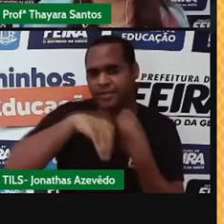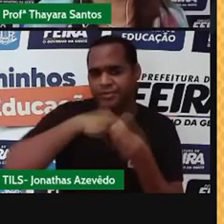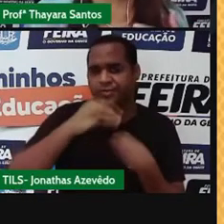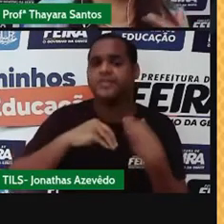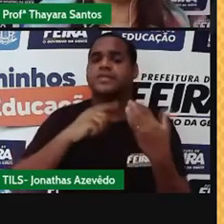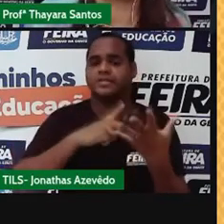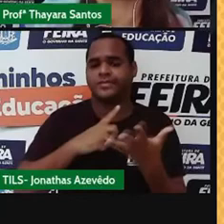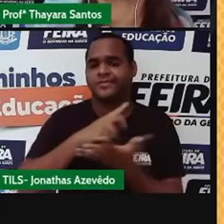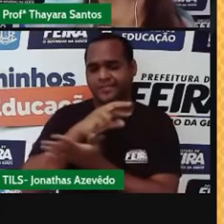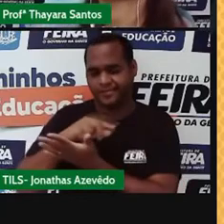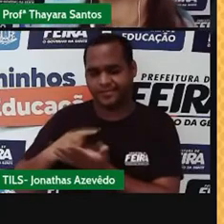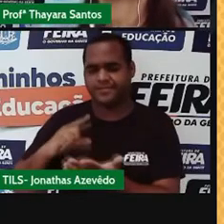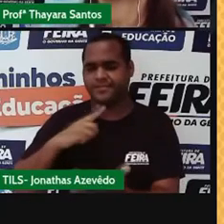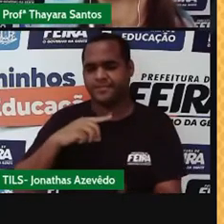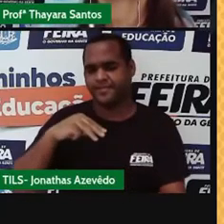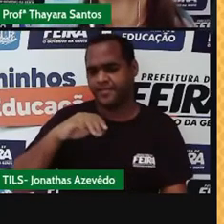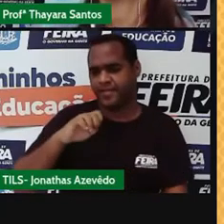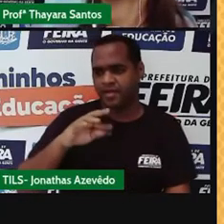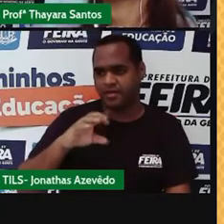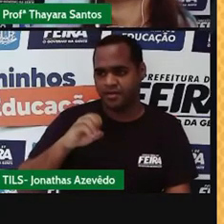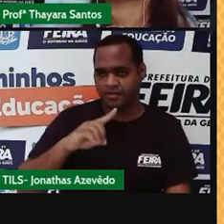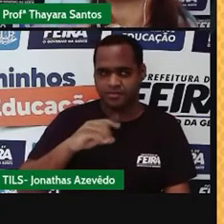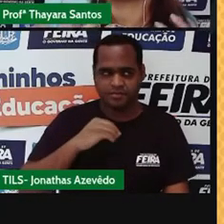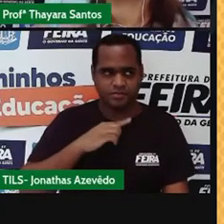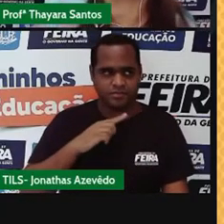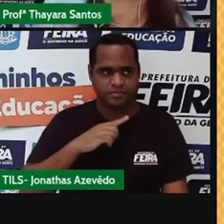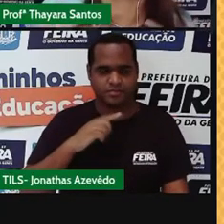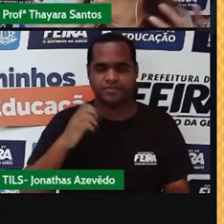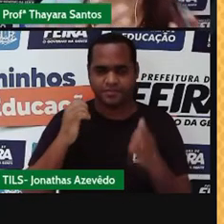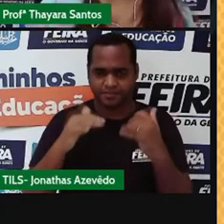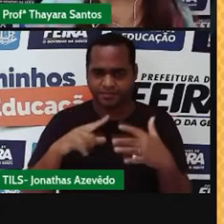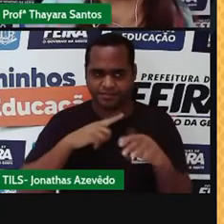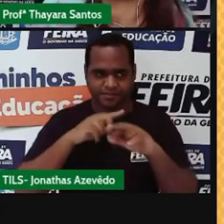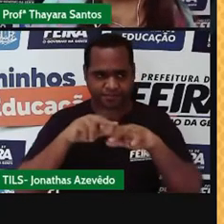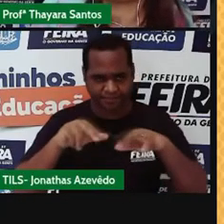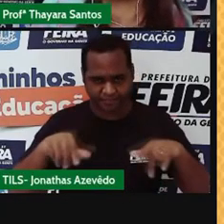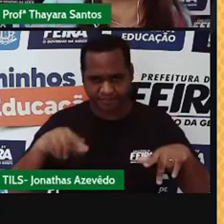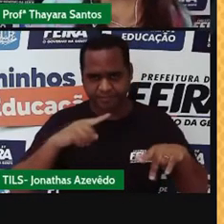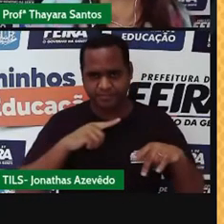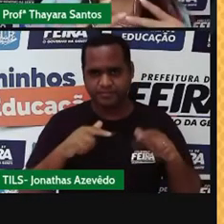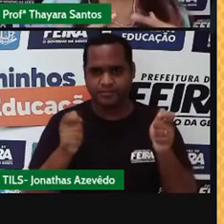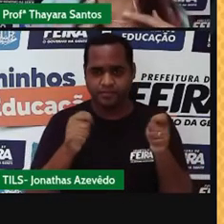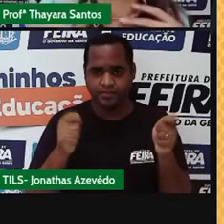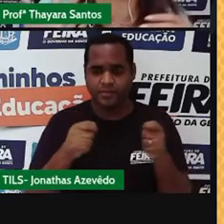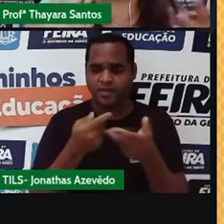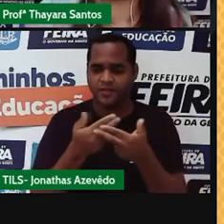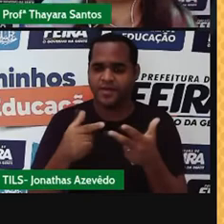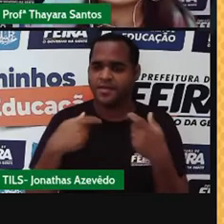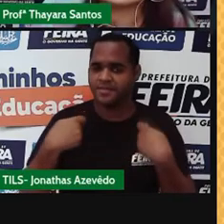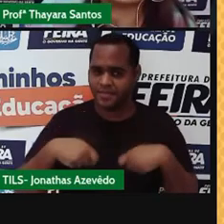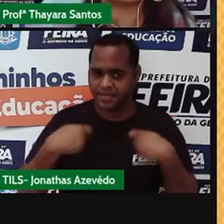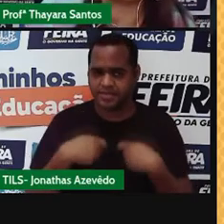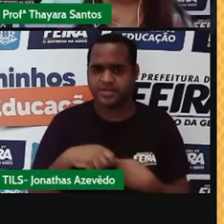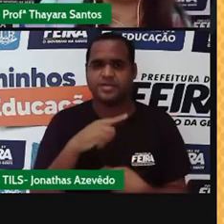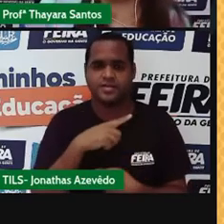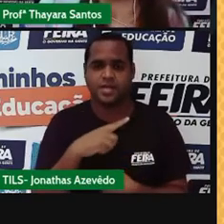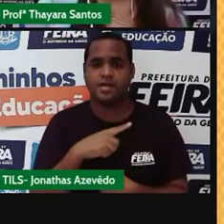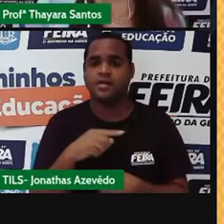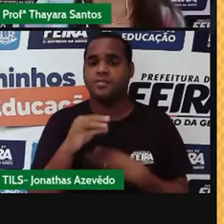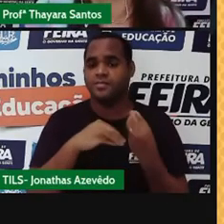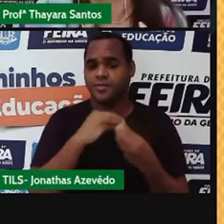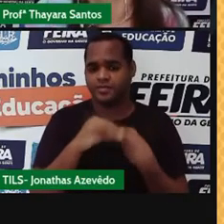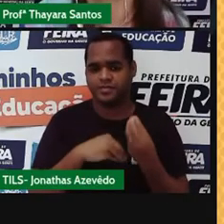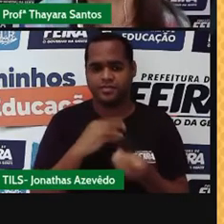tem alguns métodos para separar essas misturas, porque tem muitas substâncias que a gente precisa e estão misturadas, e a gente precisa